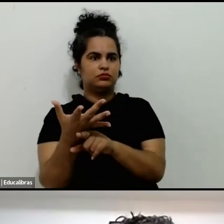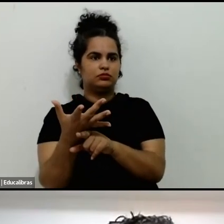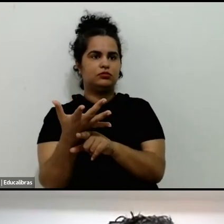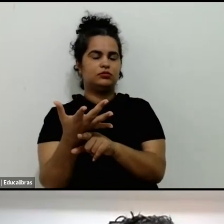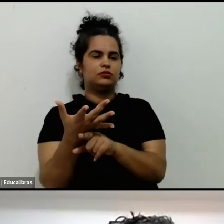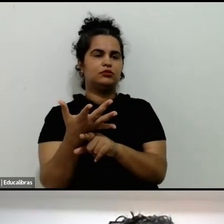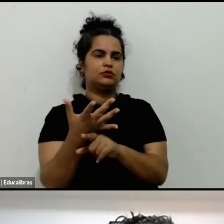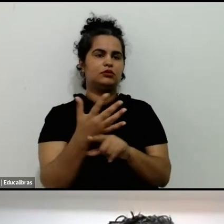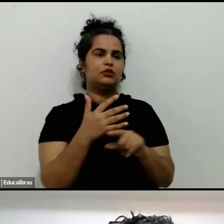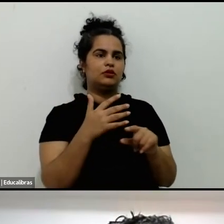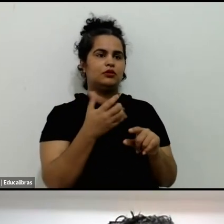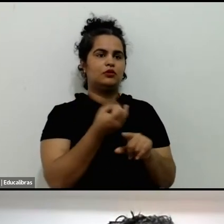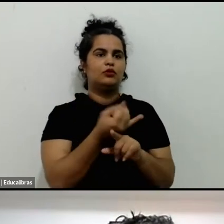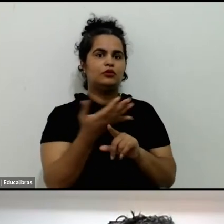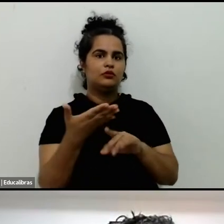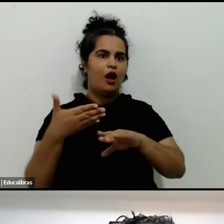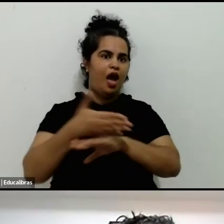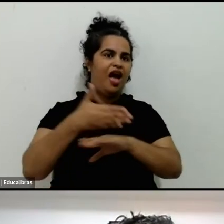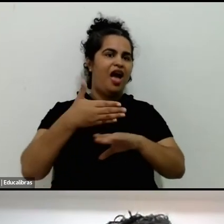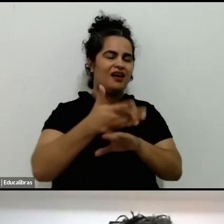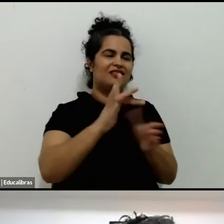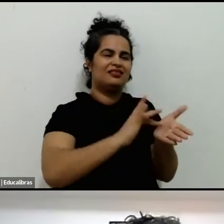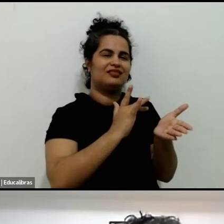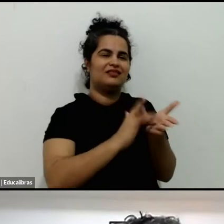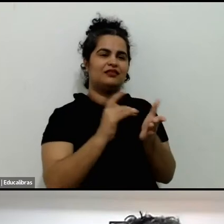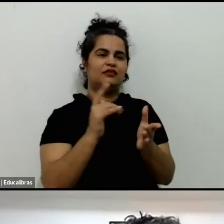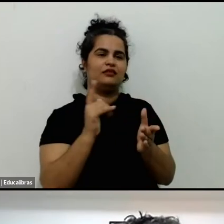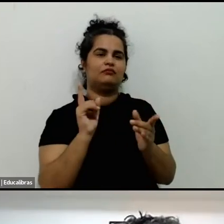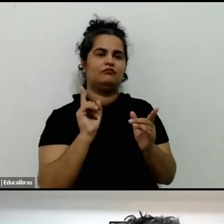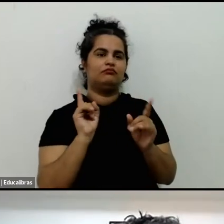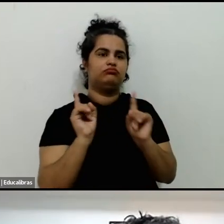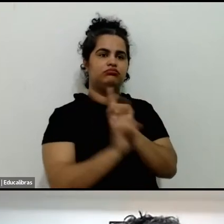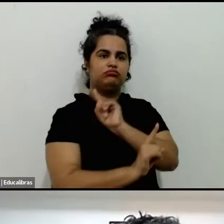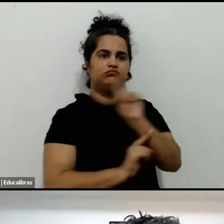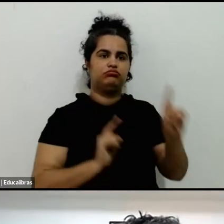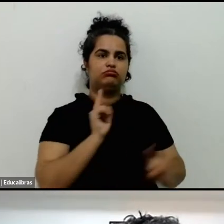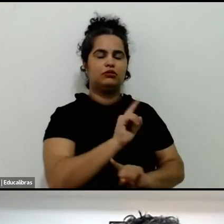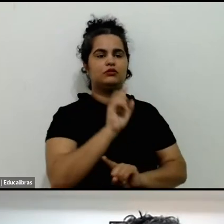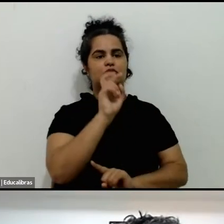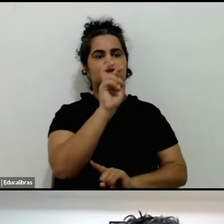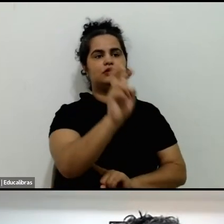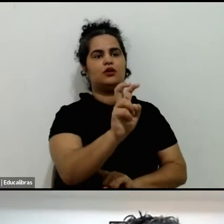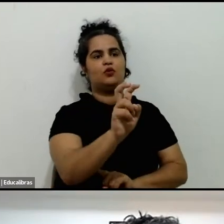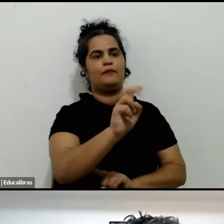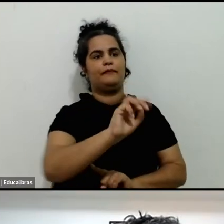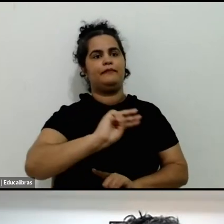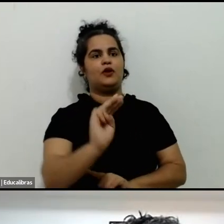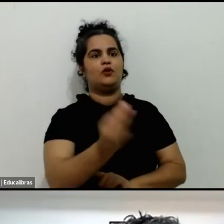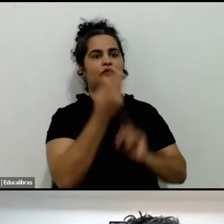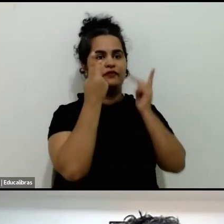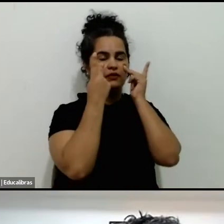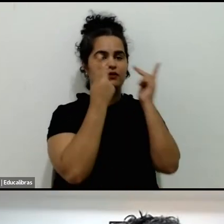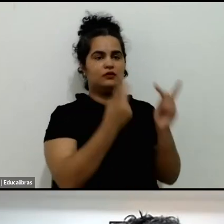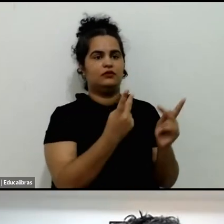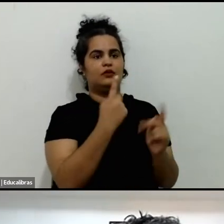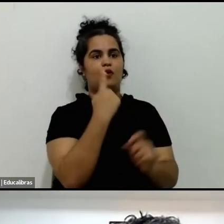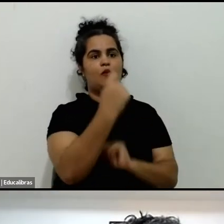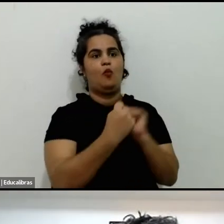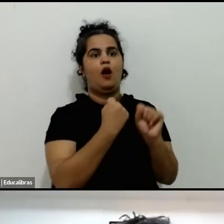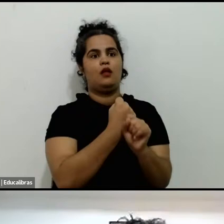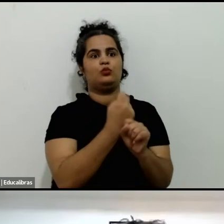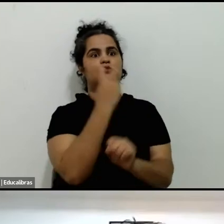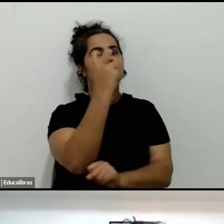com contador na entrada do parque, chegamos a 5 milhões de visitas no ano. O Ibirapuera saltou de